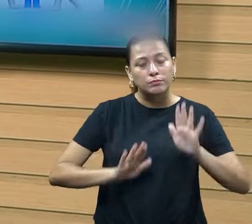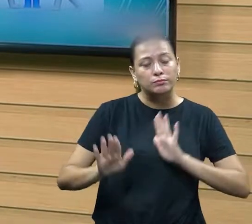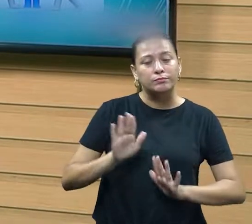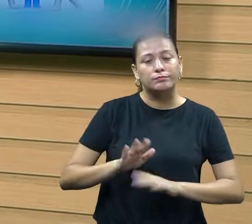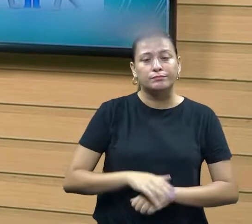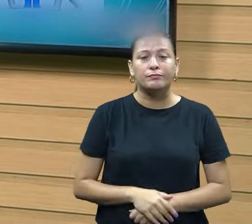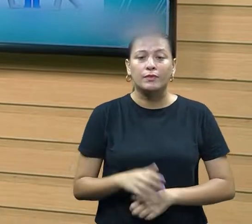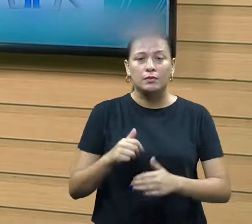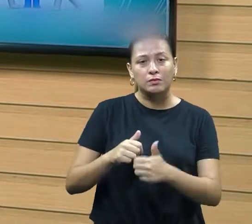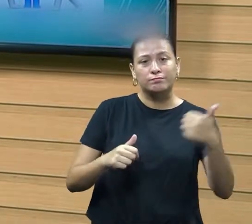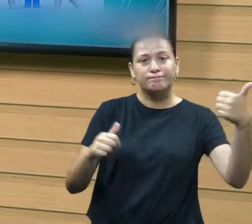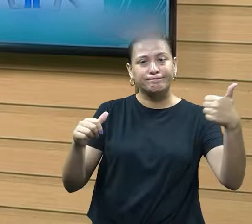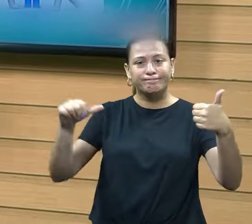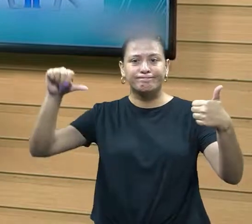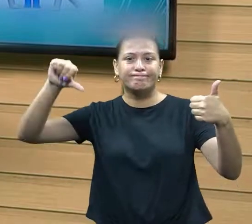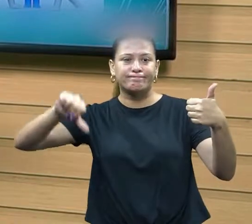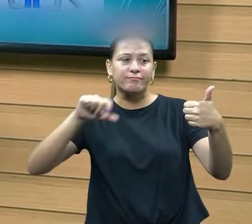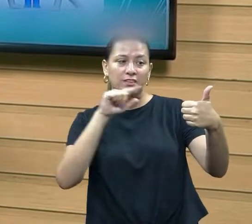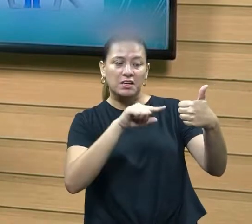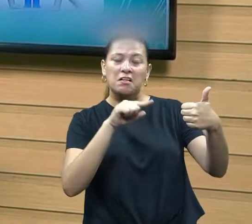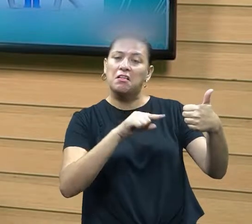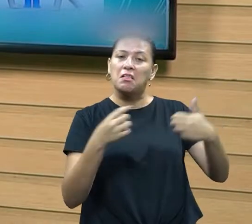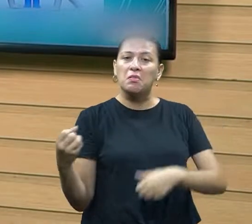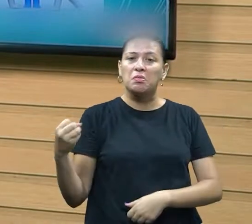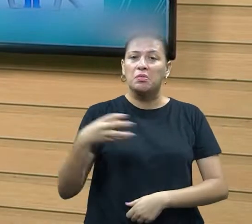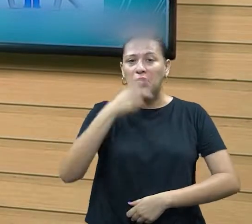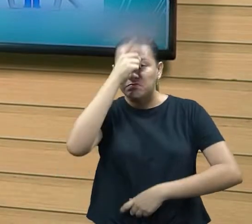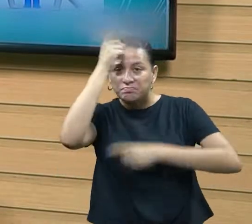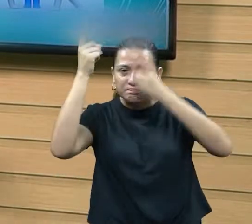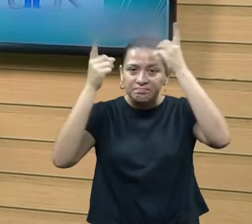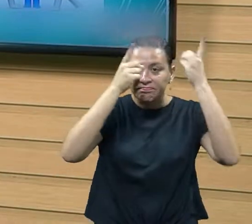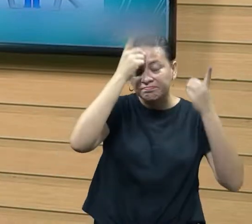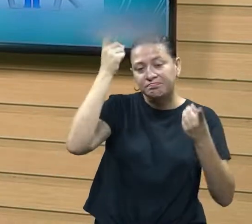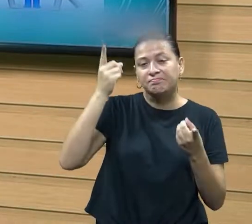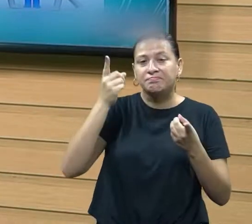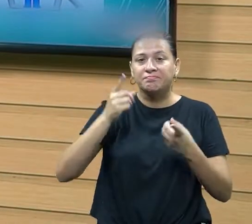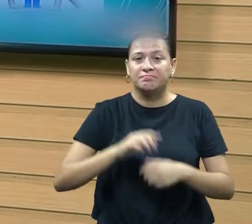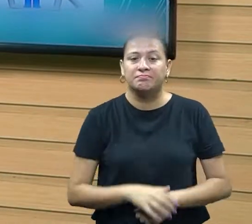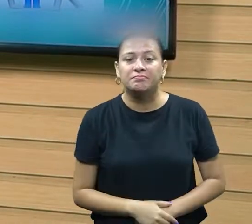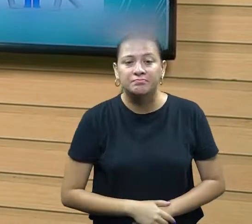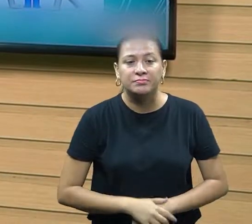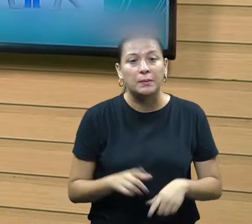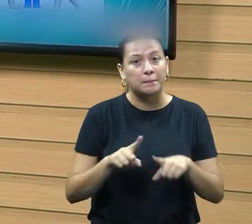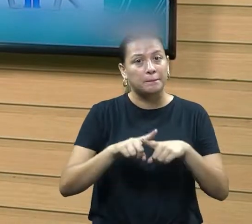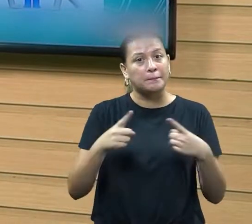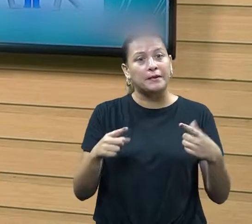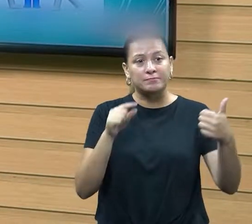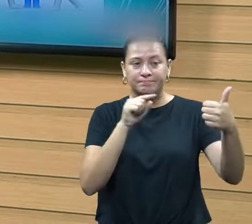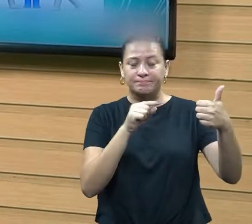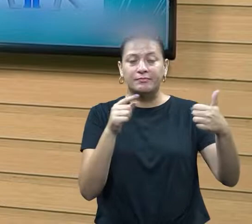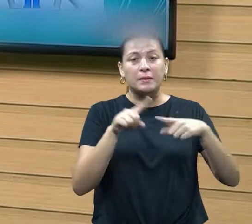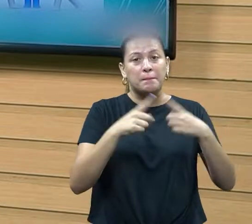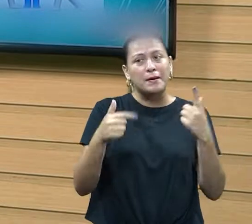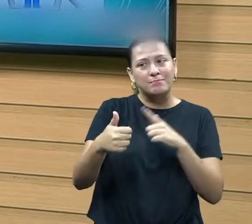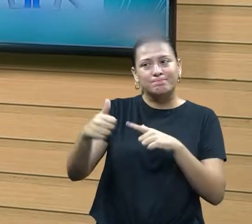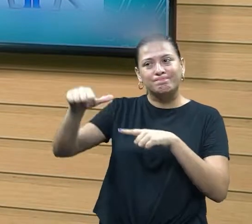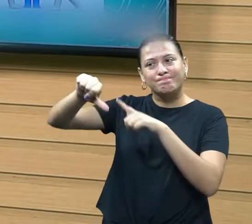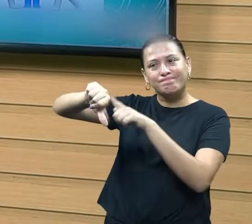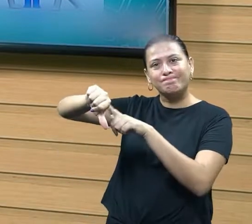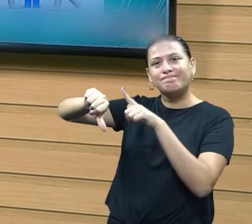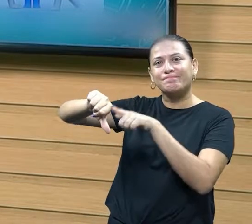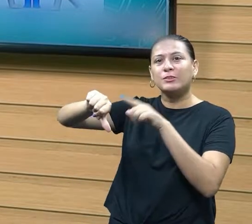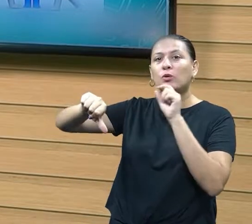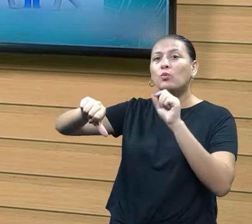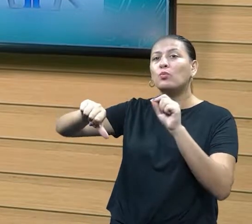inovador, apesar de ele buscar grandes decisões, mas aqui nós podemos pontuar o ponto fraco, que é